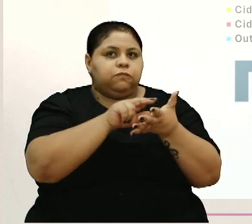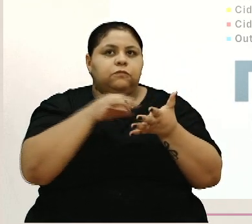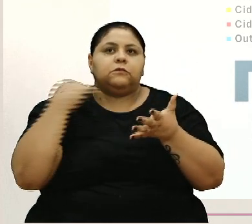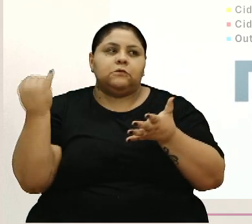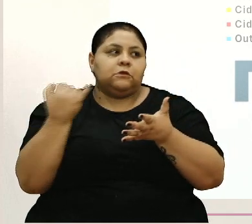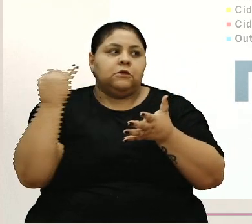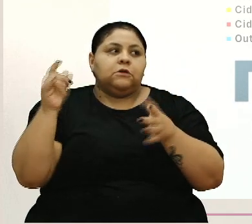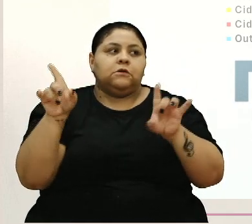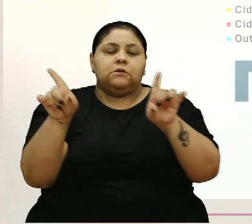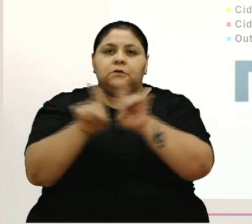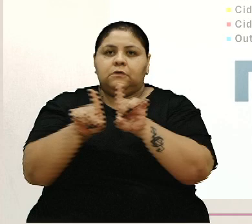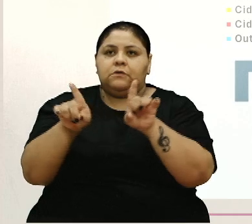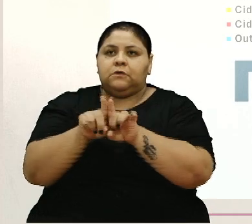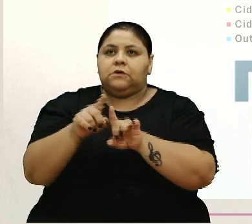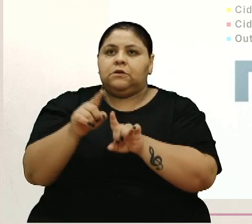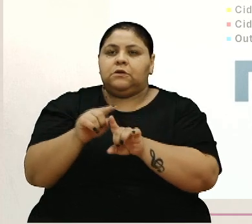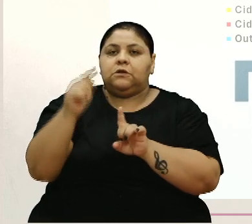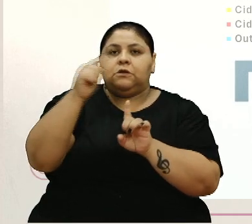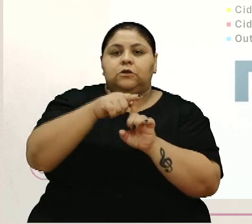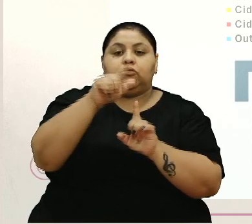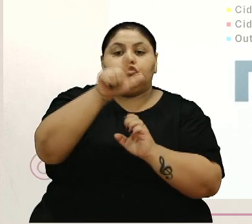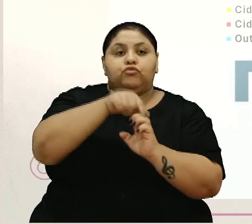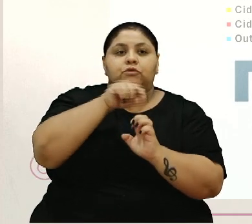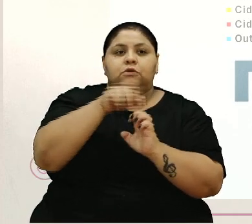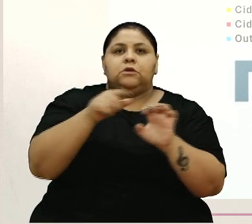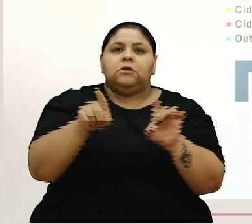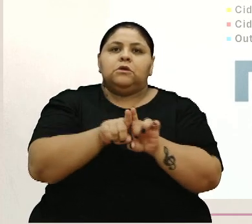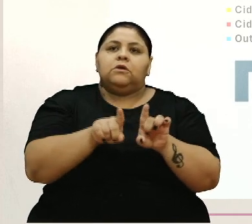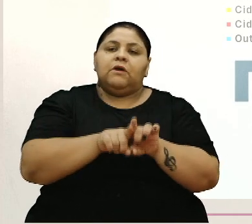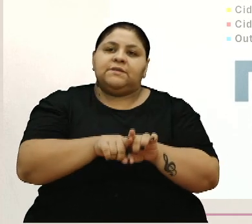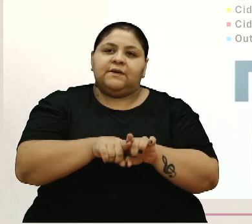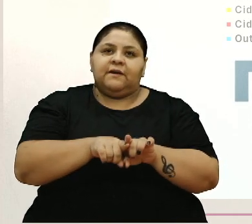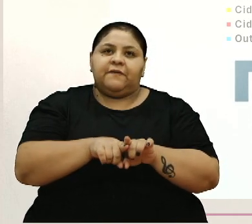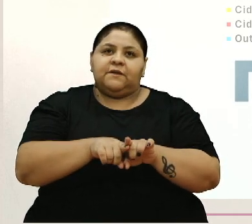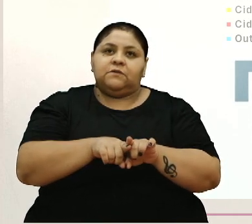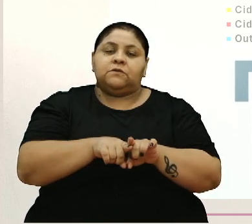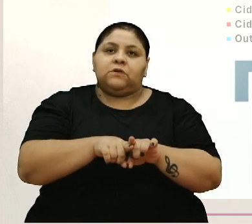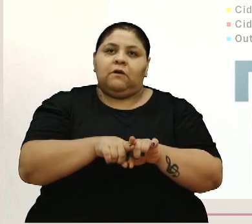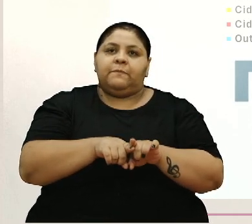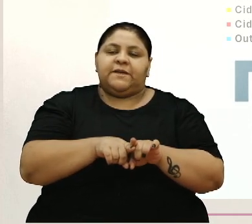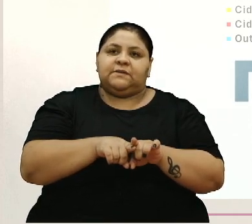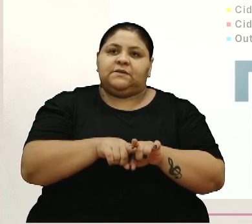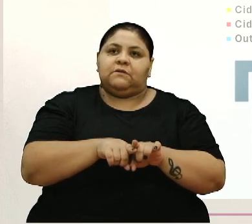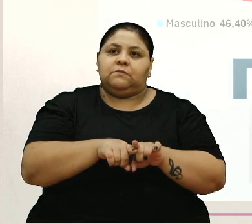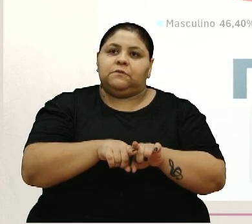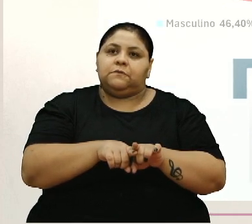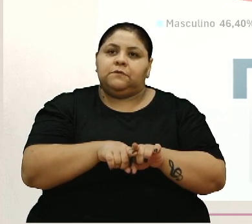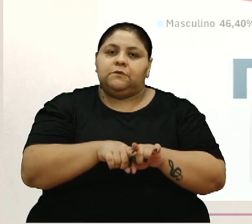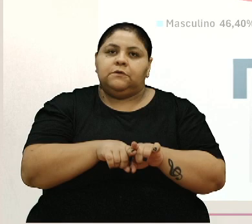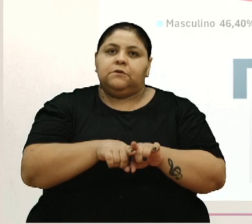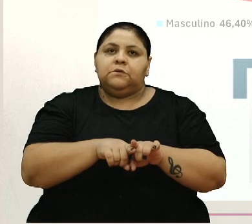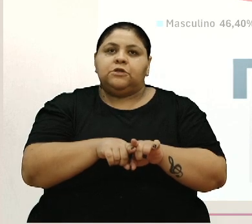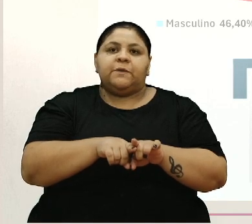o tempo de empresa e o tipo de empresa que estava participando e estava expondo na Festa da Uva.